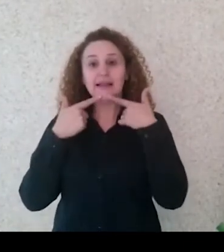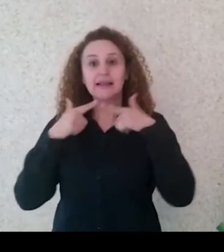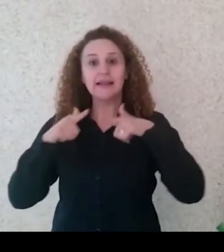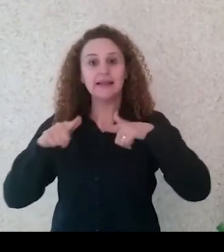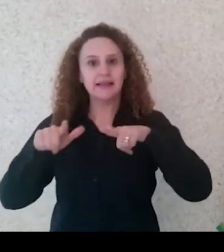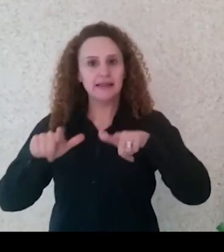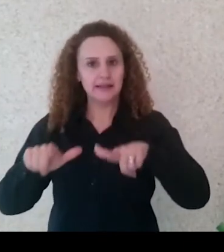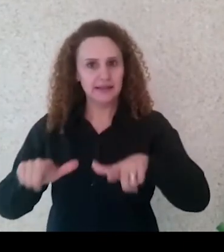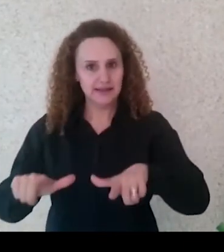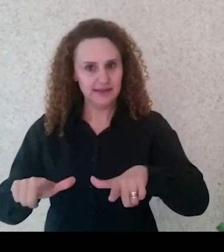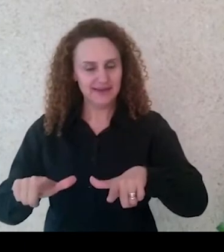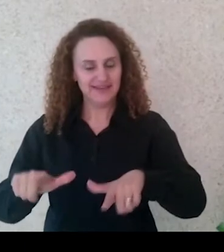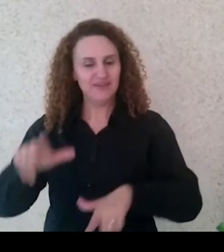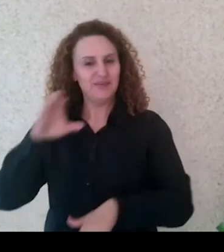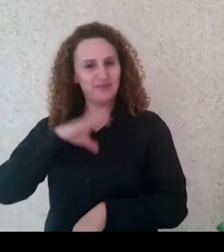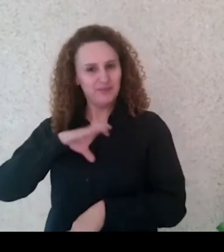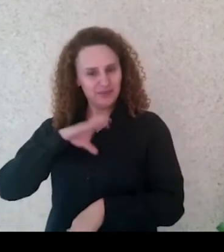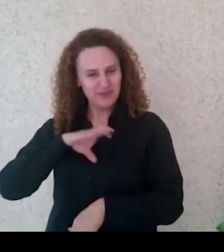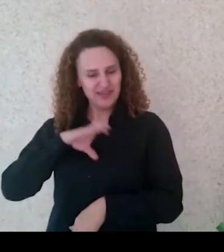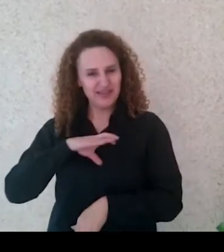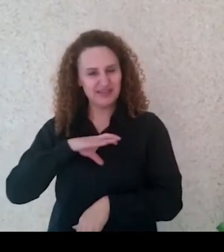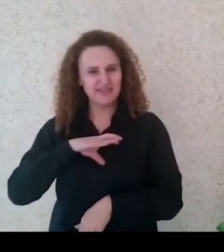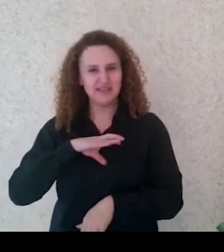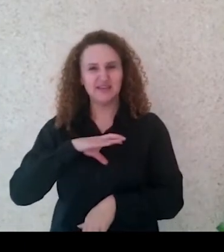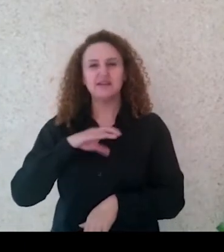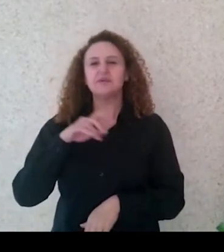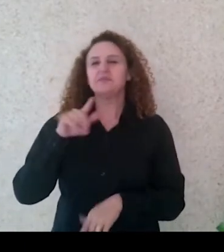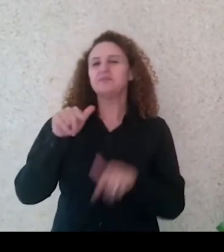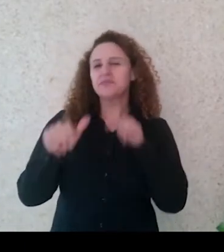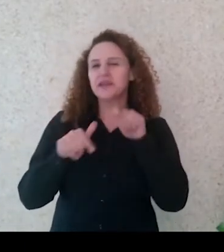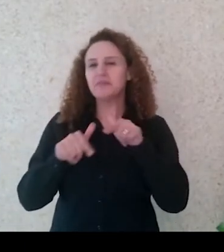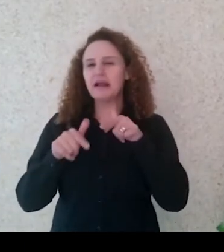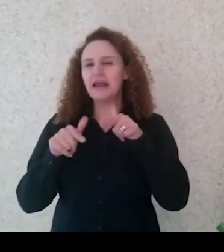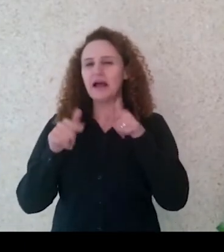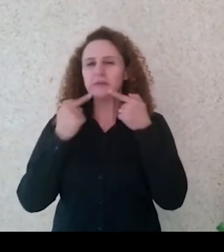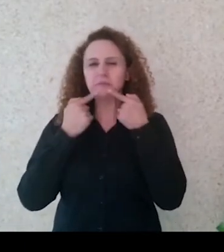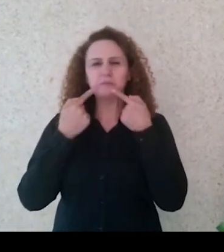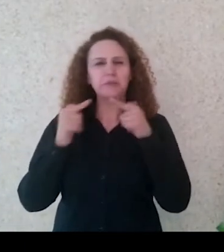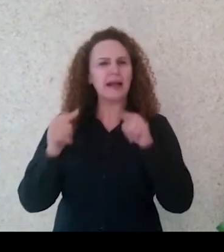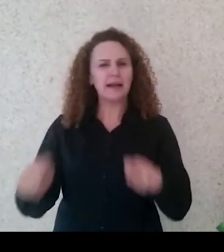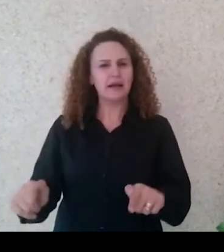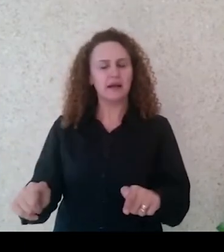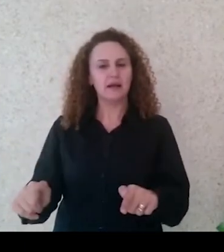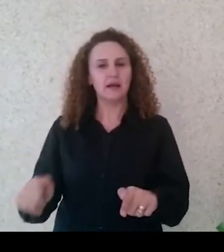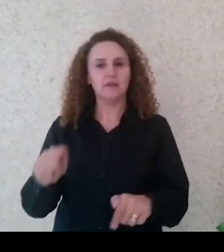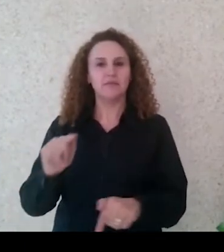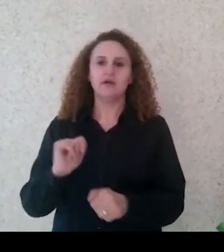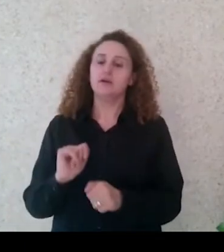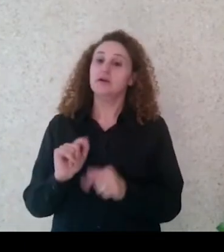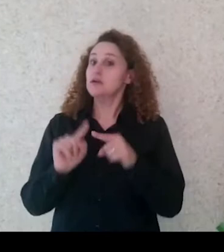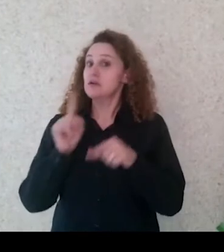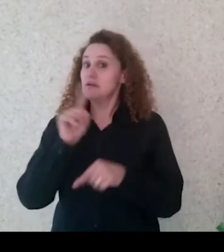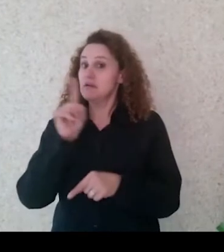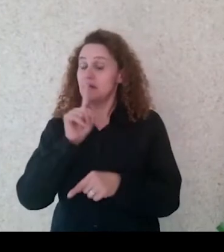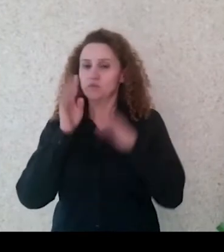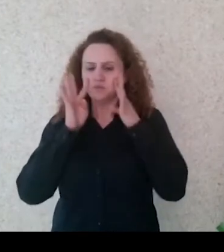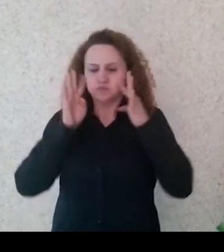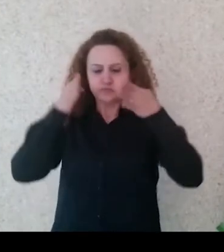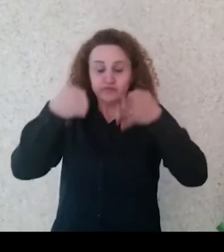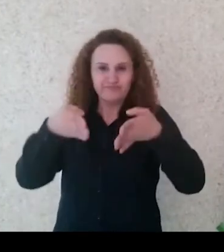Portuguesa só gramática. Não será o foco da